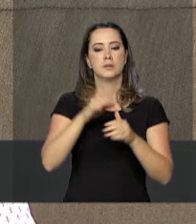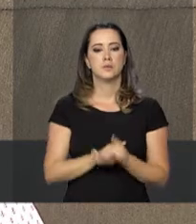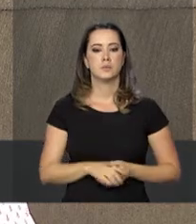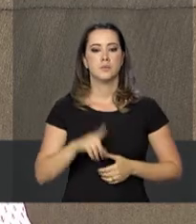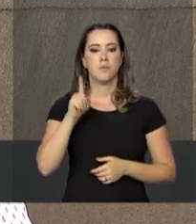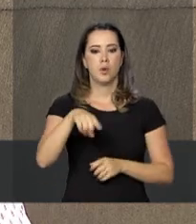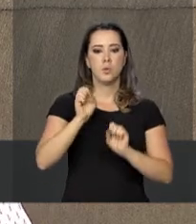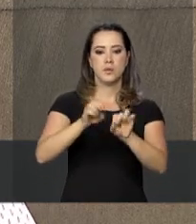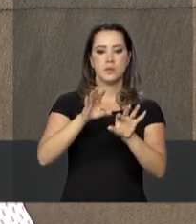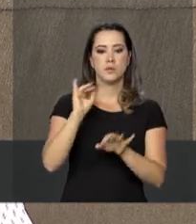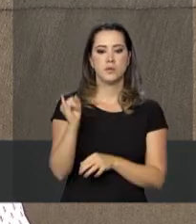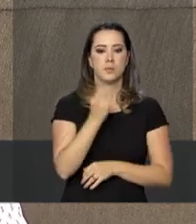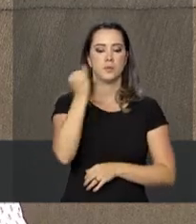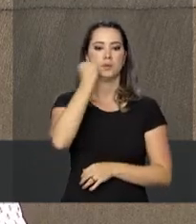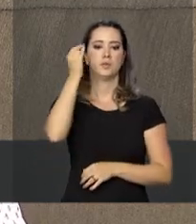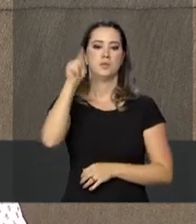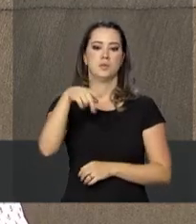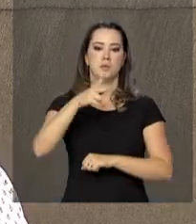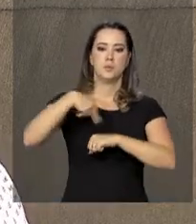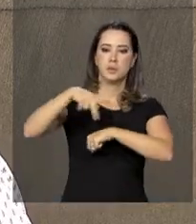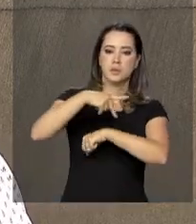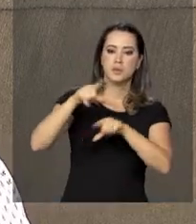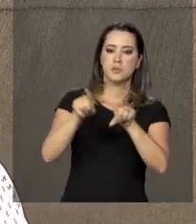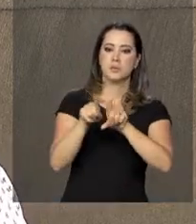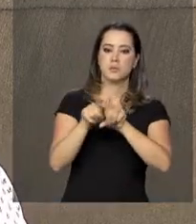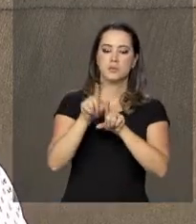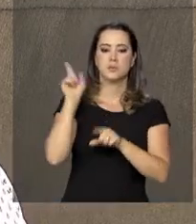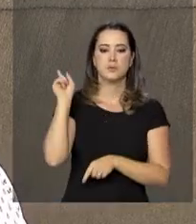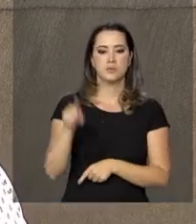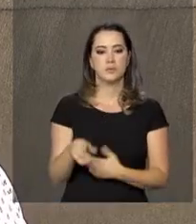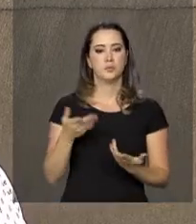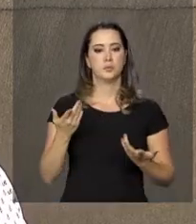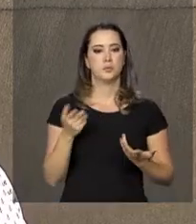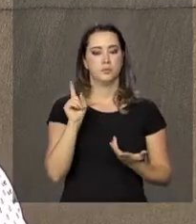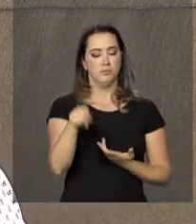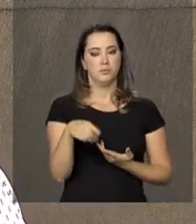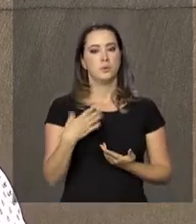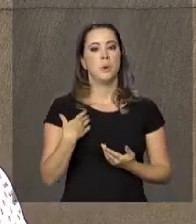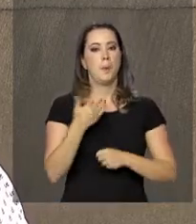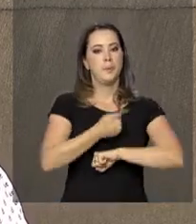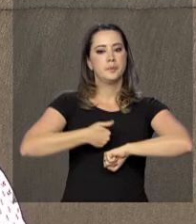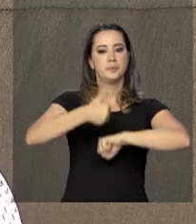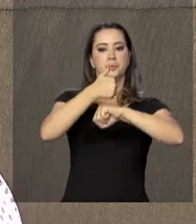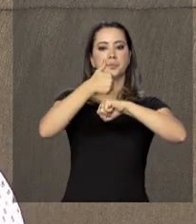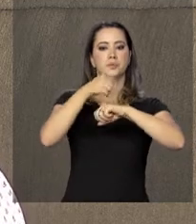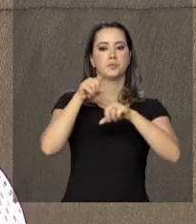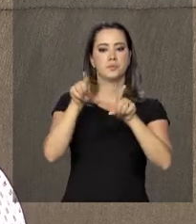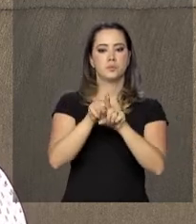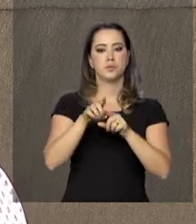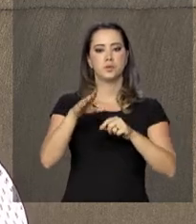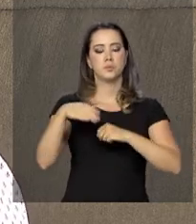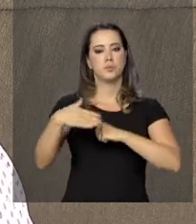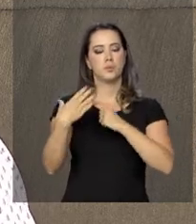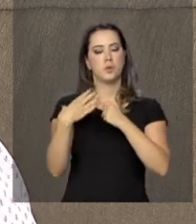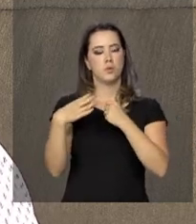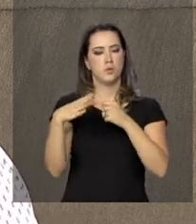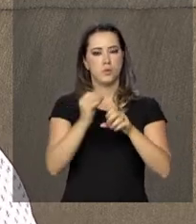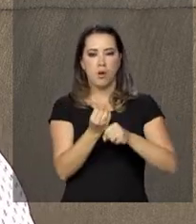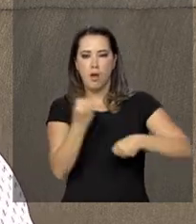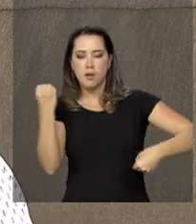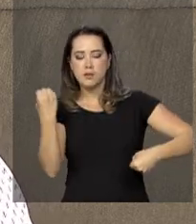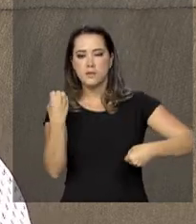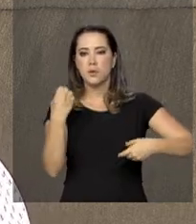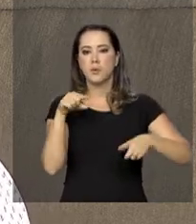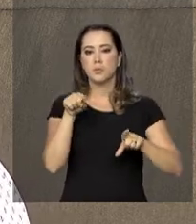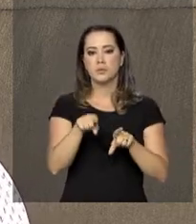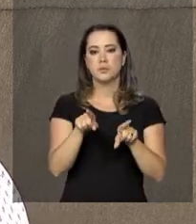o ser humano, para o país também. Um país com profissionais formados, ele tende